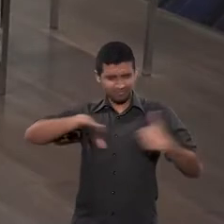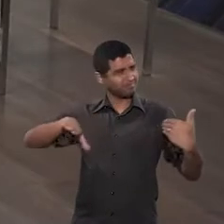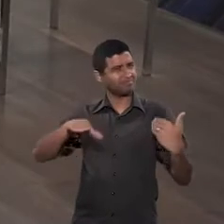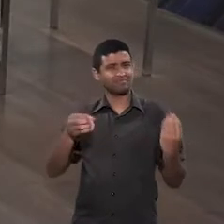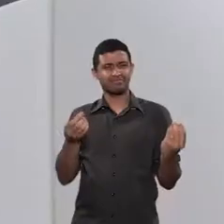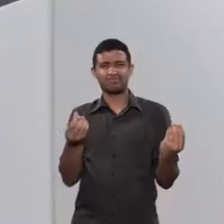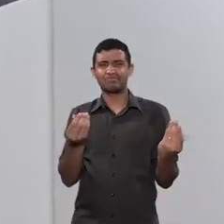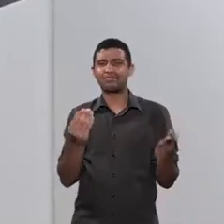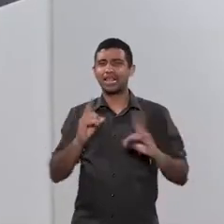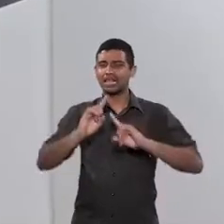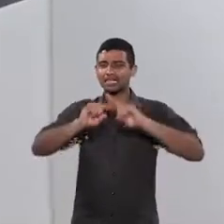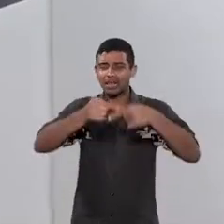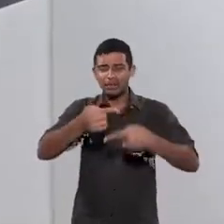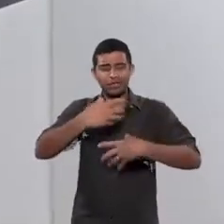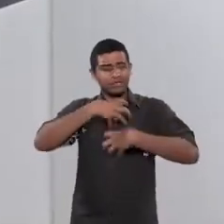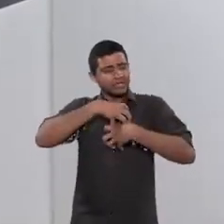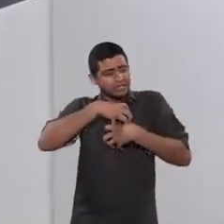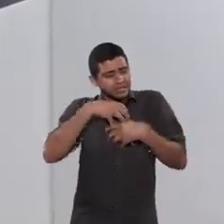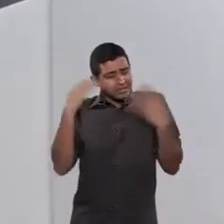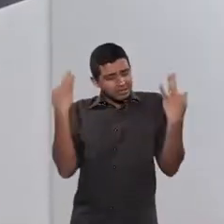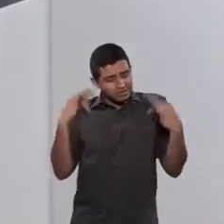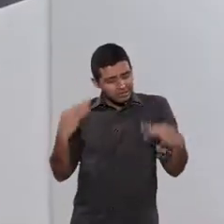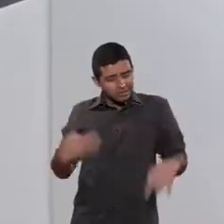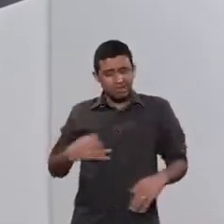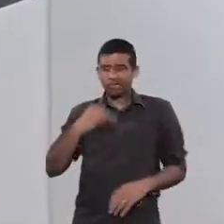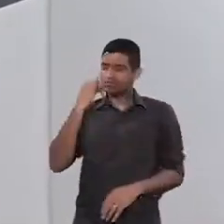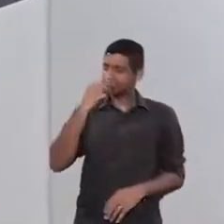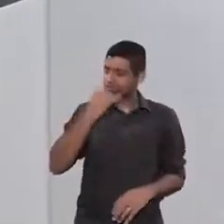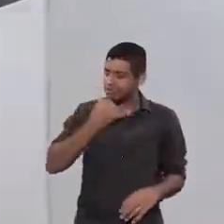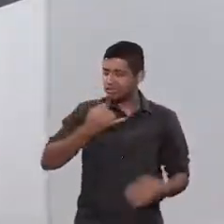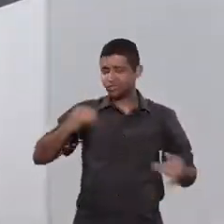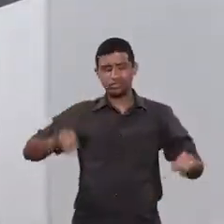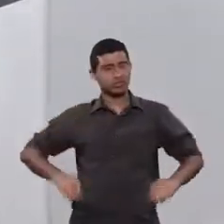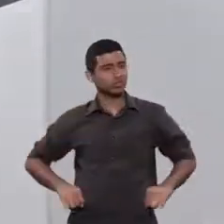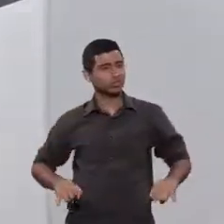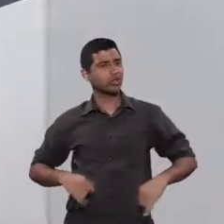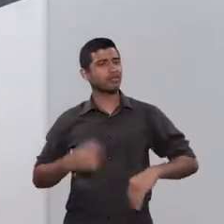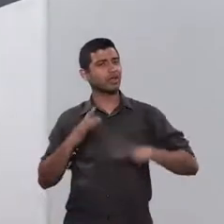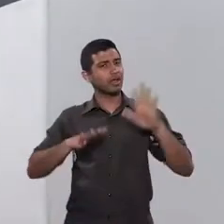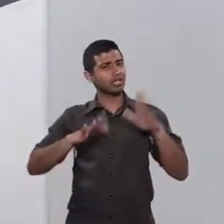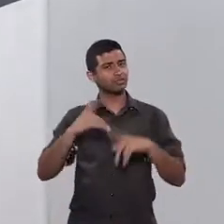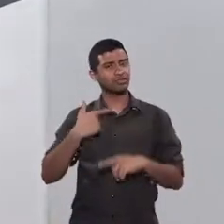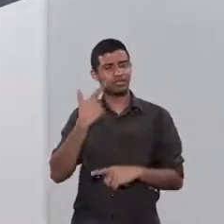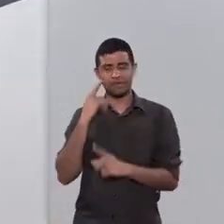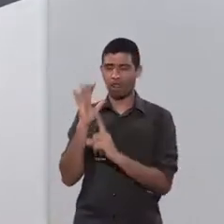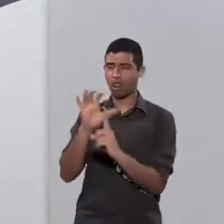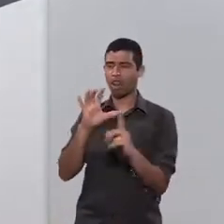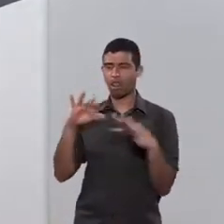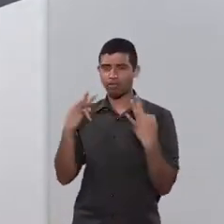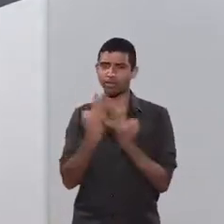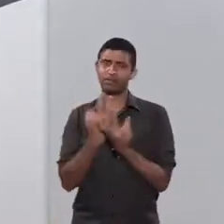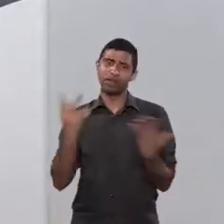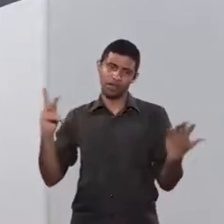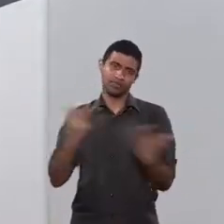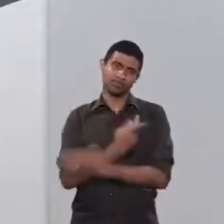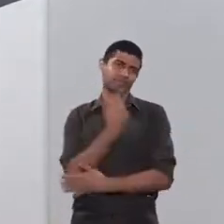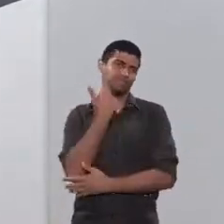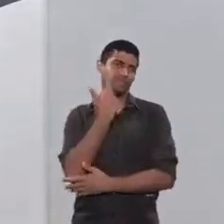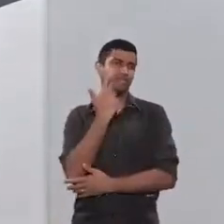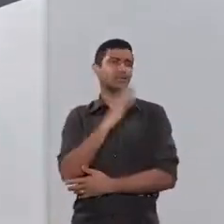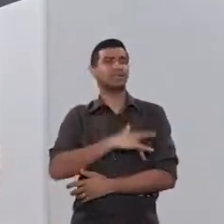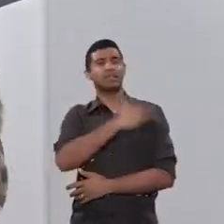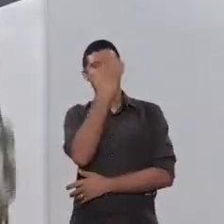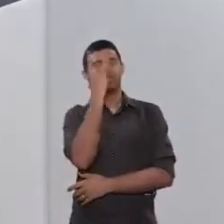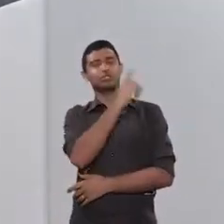aquele momento de pós-separação, muita dor. Então, às vezes, os atos de alienação parental acontecem,